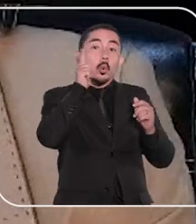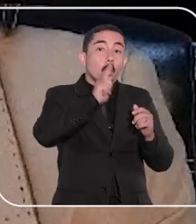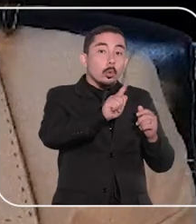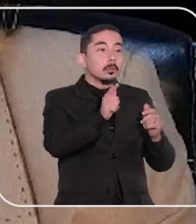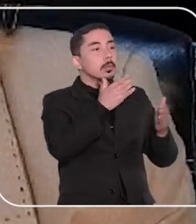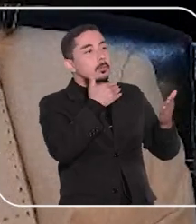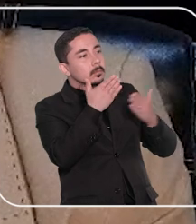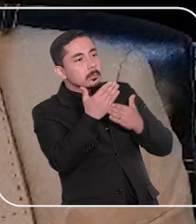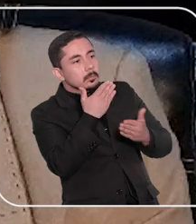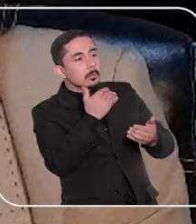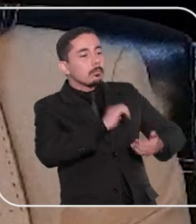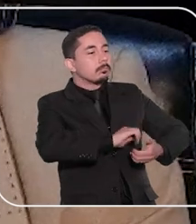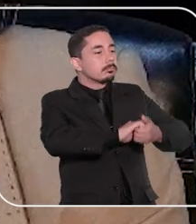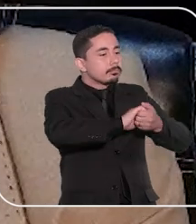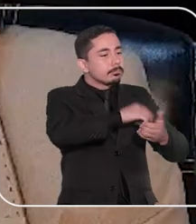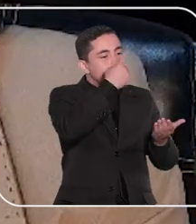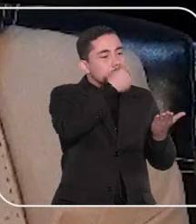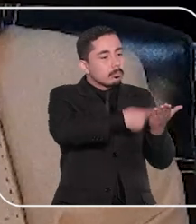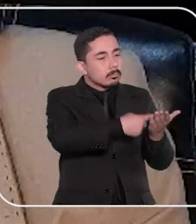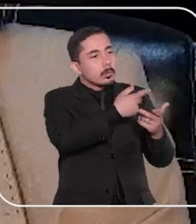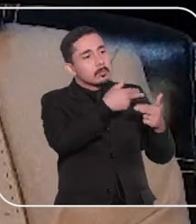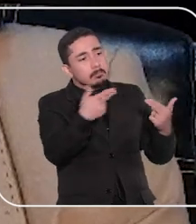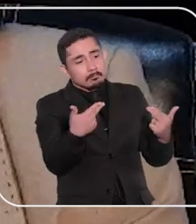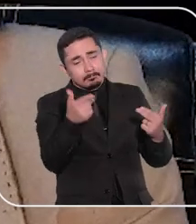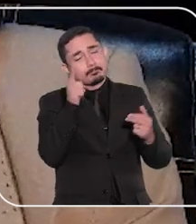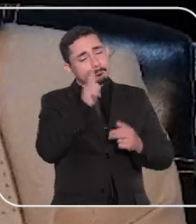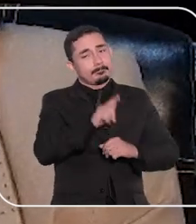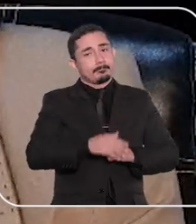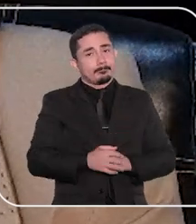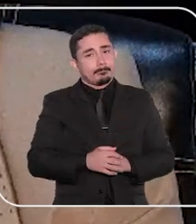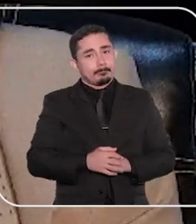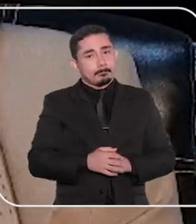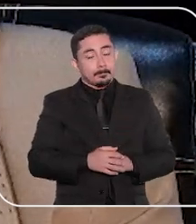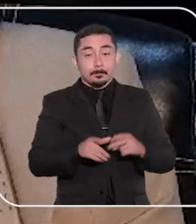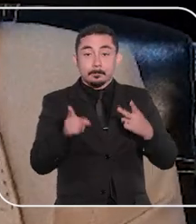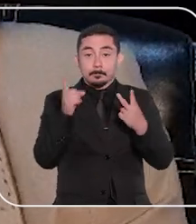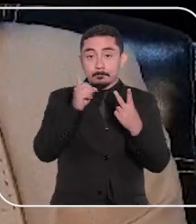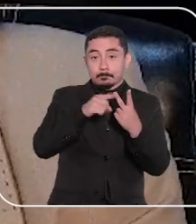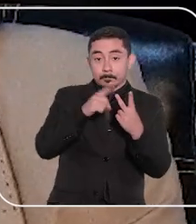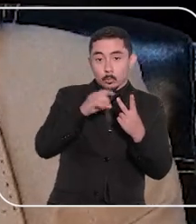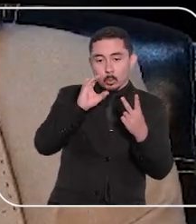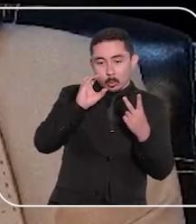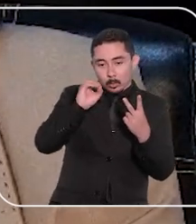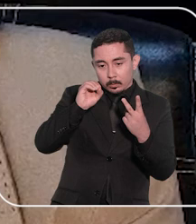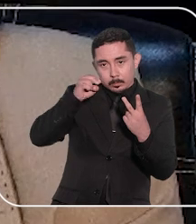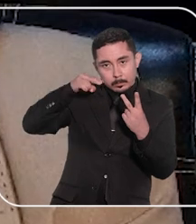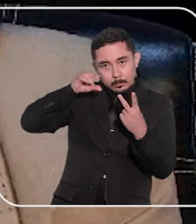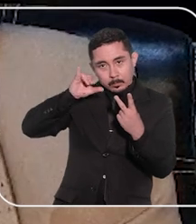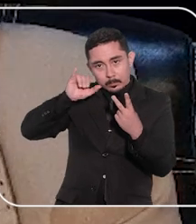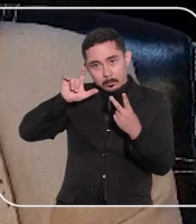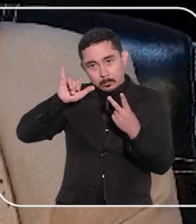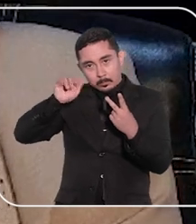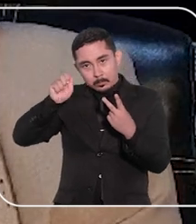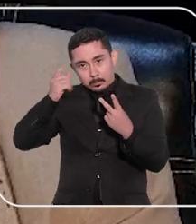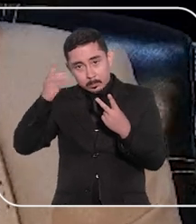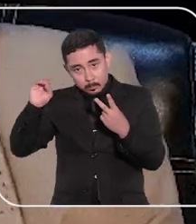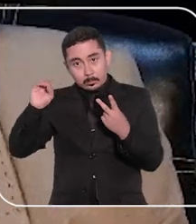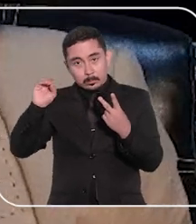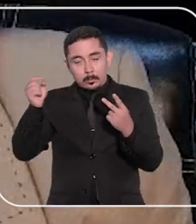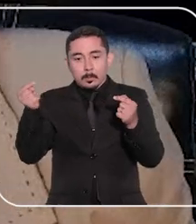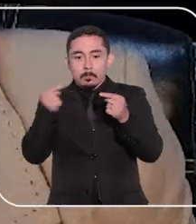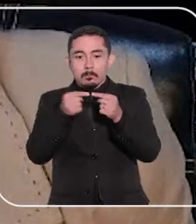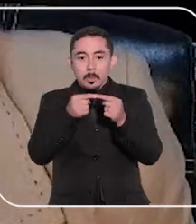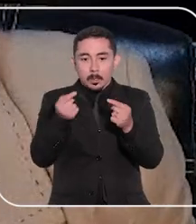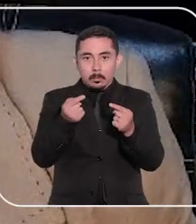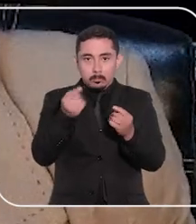elas possam construir seus próprios acordos e suas soluções. A conciliação é usada para